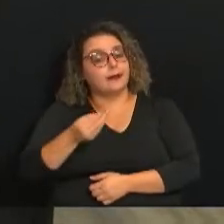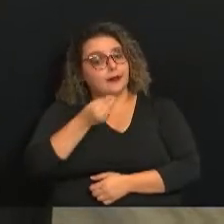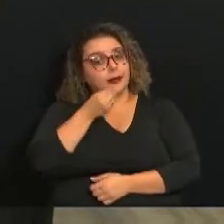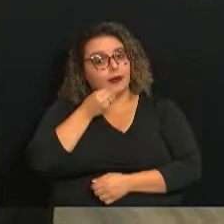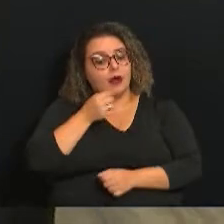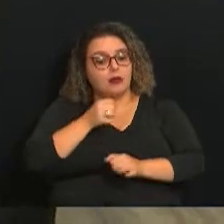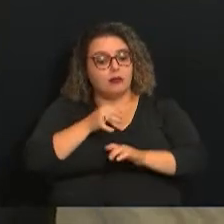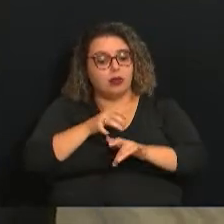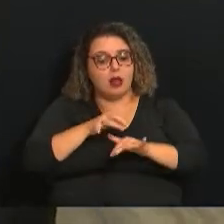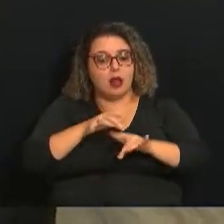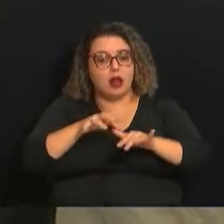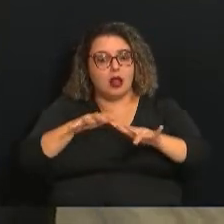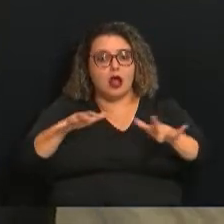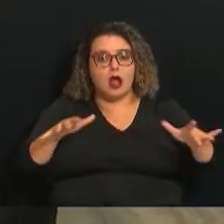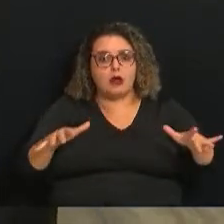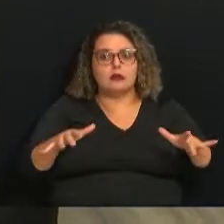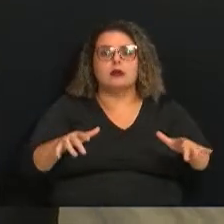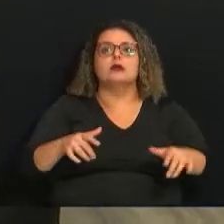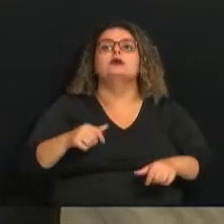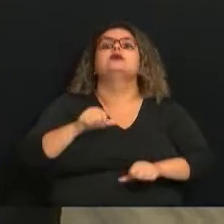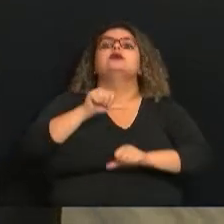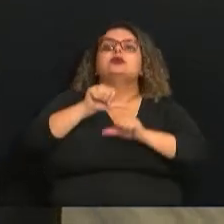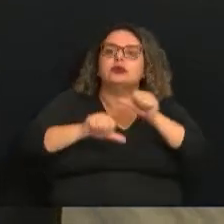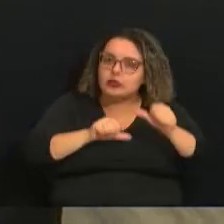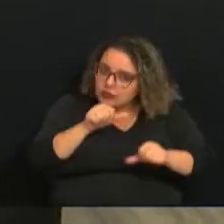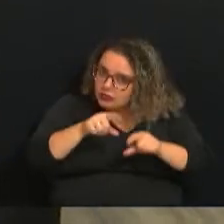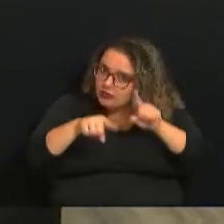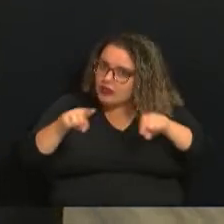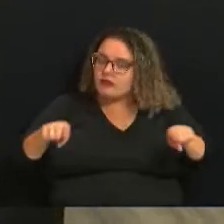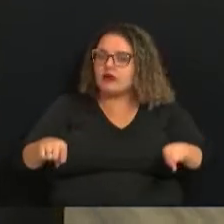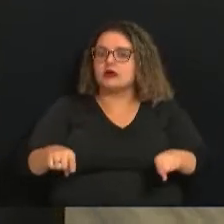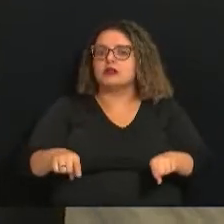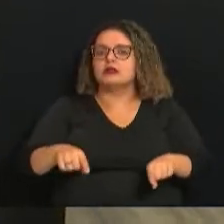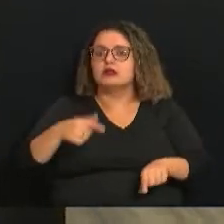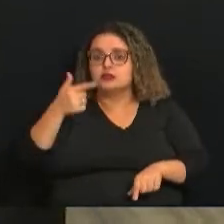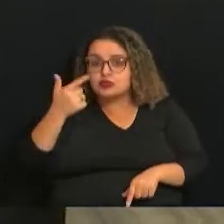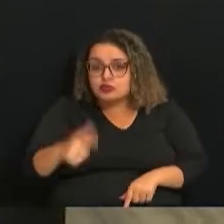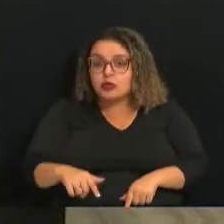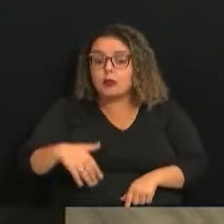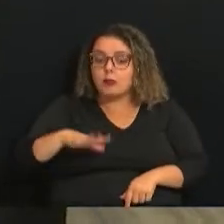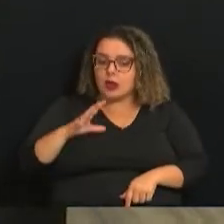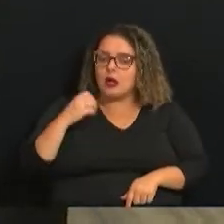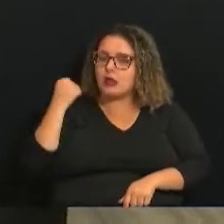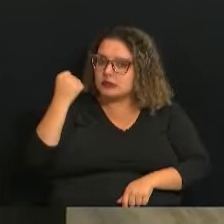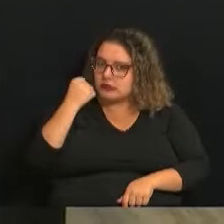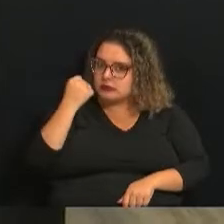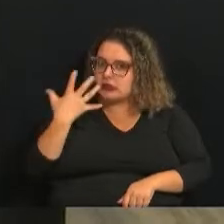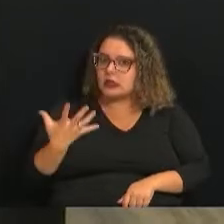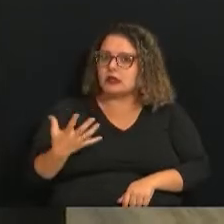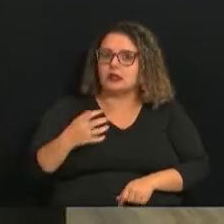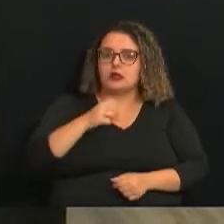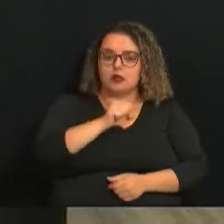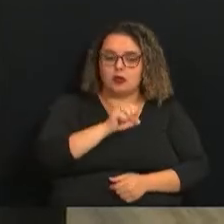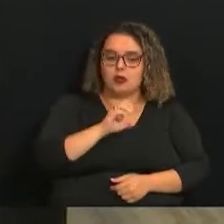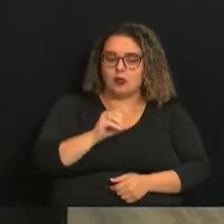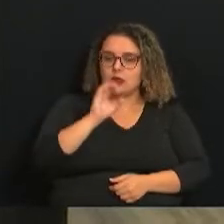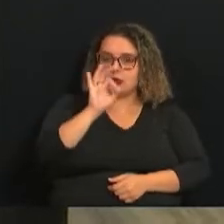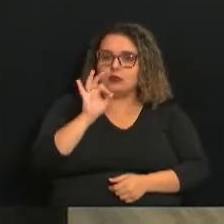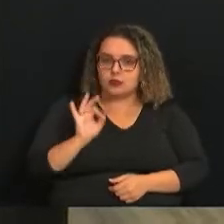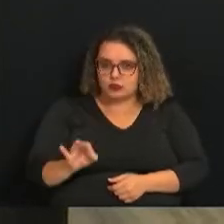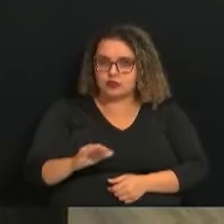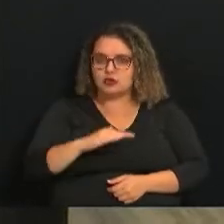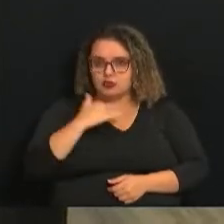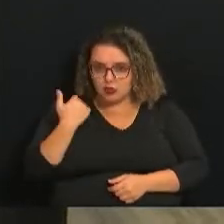multiplicar e produzir uma mutação variante que pode ser ainda mais séria. 80% das mortes por Covid no Brasil